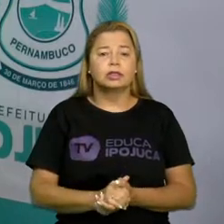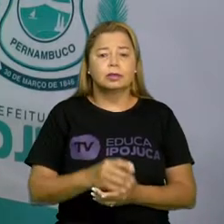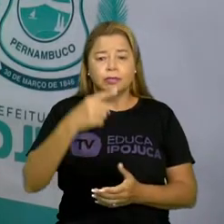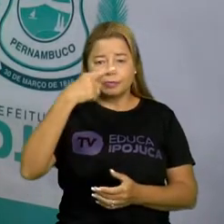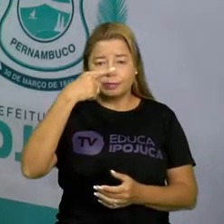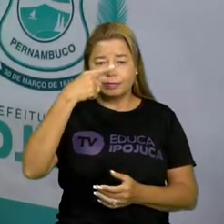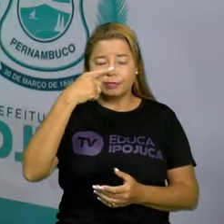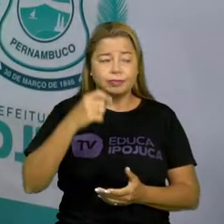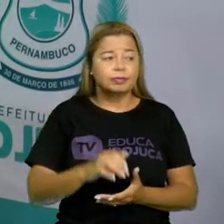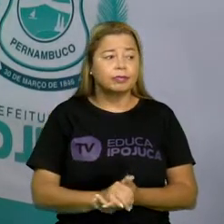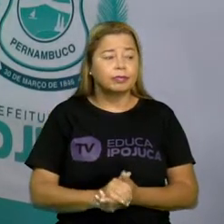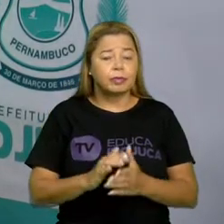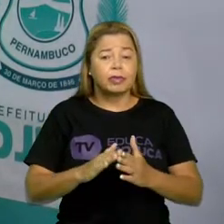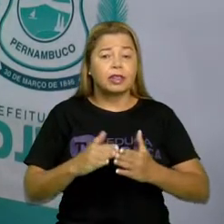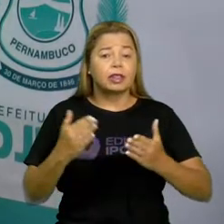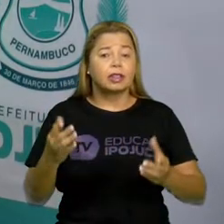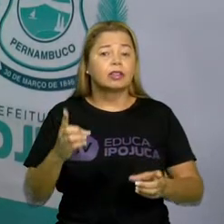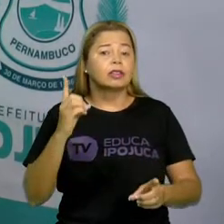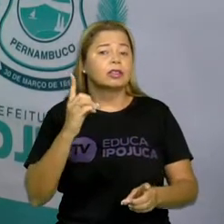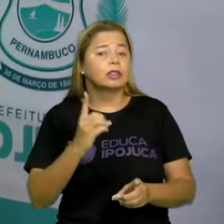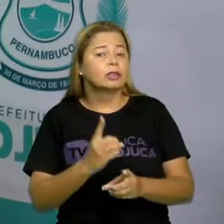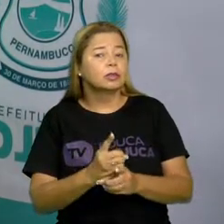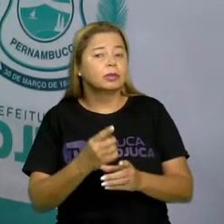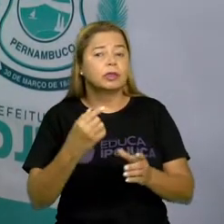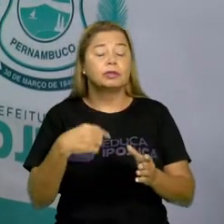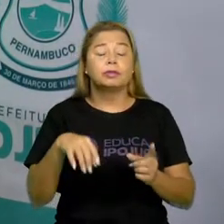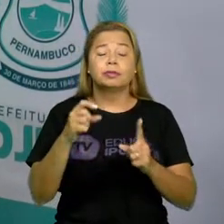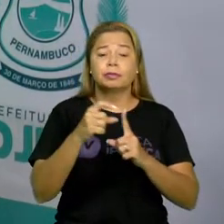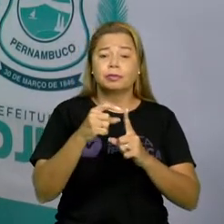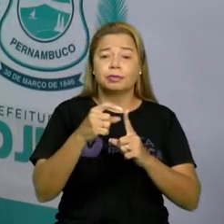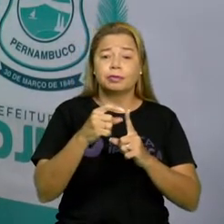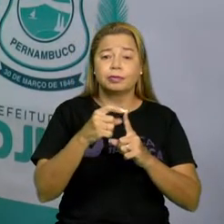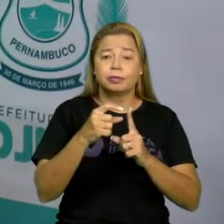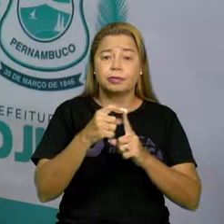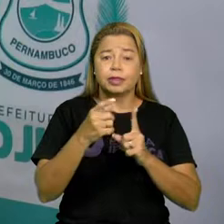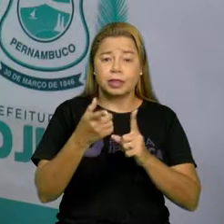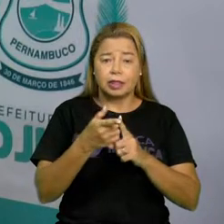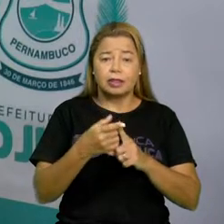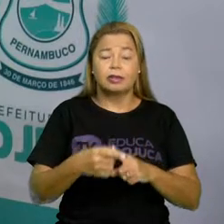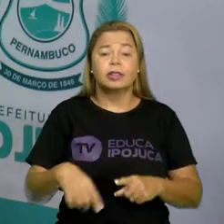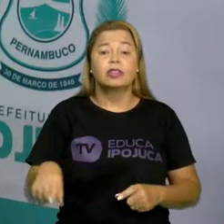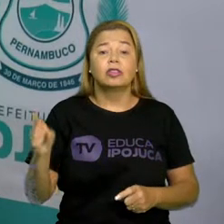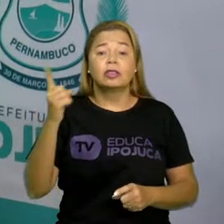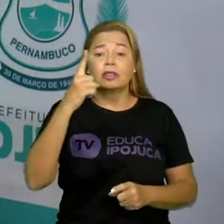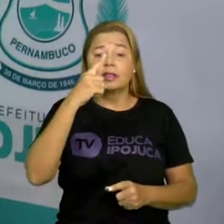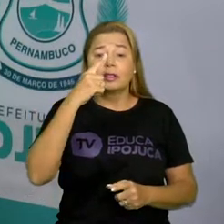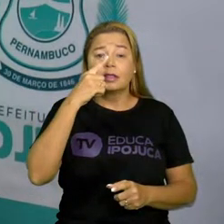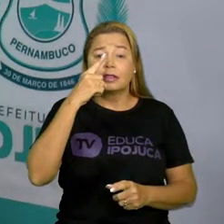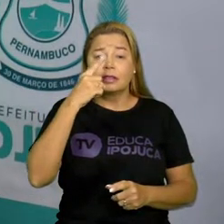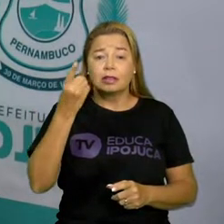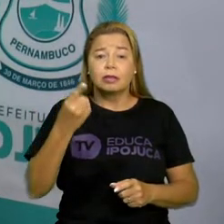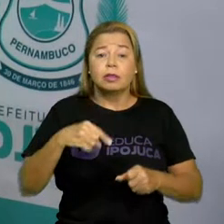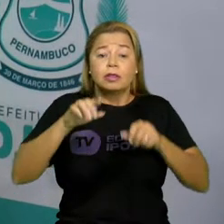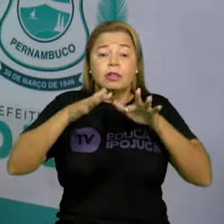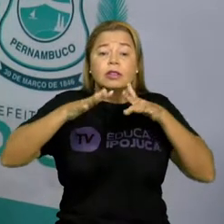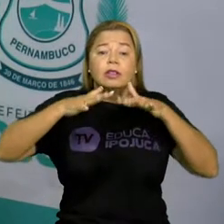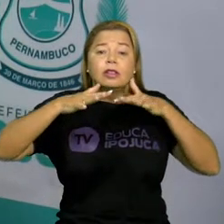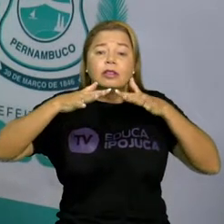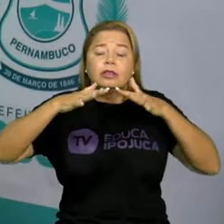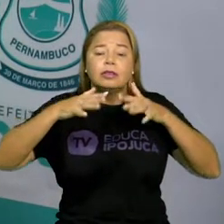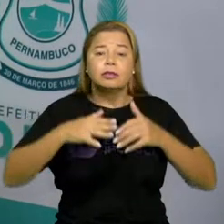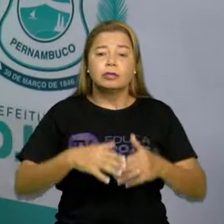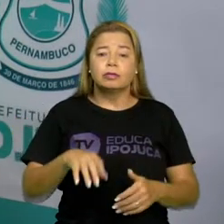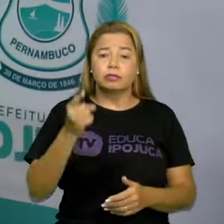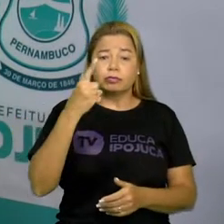Descobrindo as palavras com sons nasais. É preciso sentir a vibração do som saindo pelo nariz. E